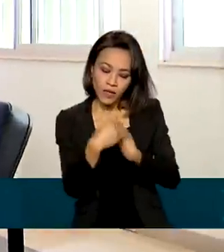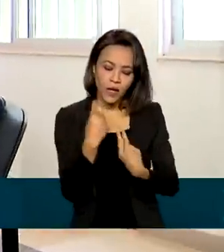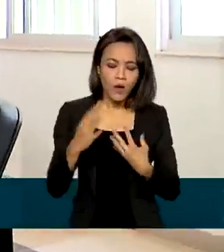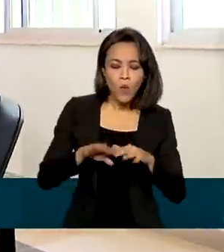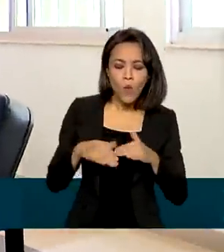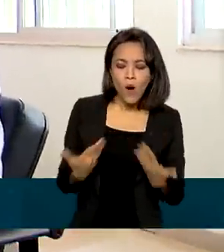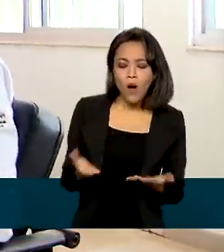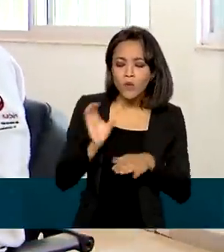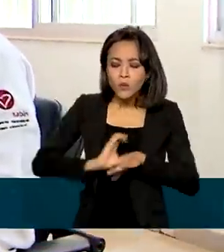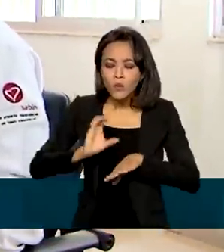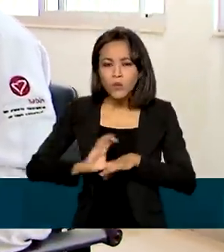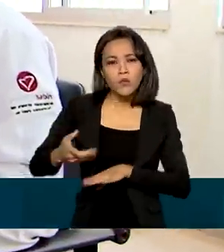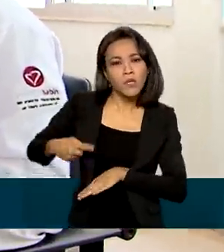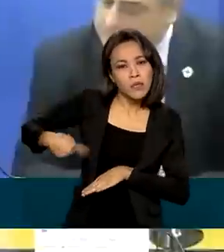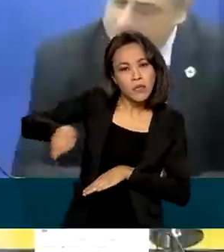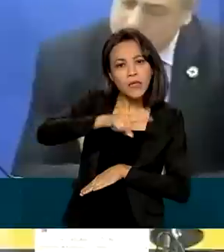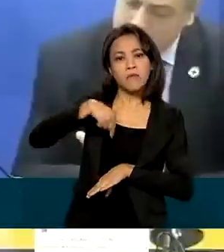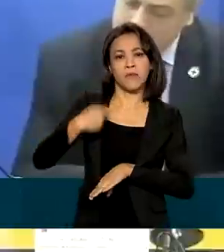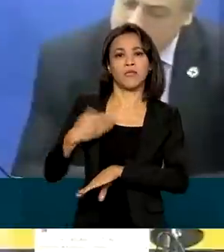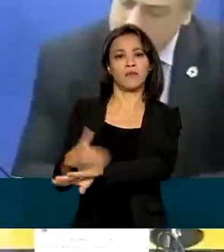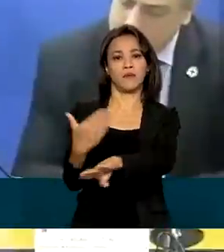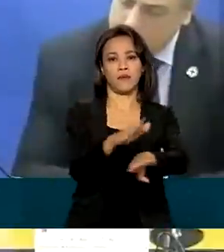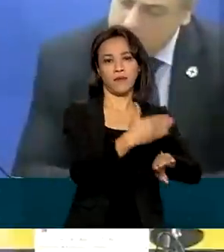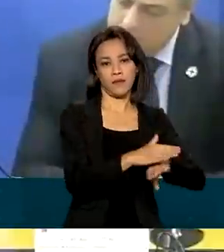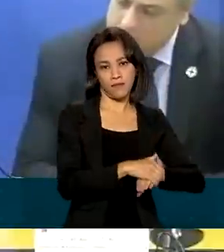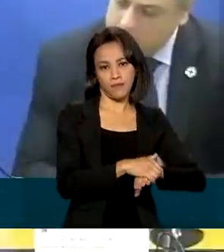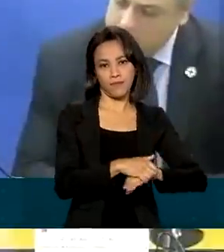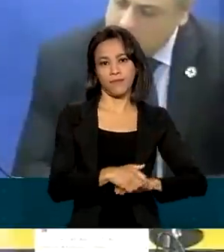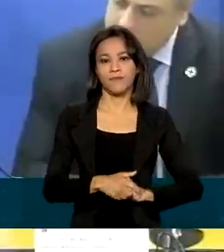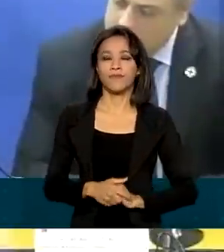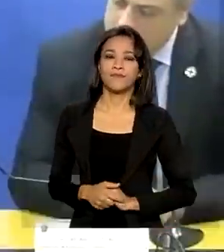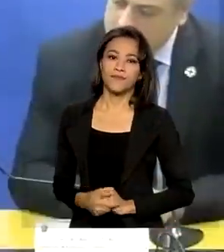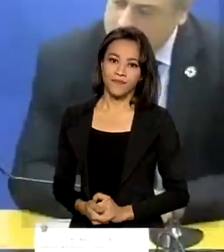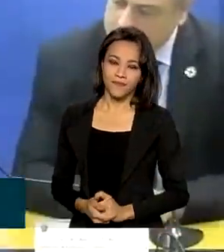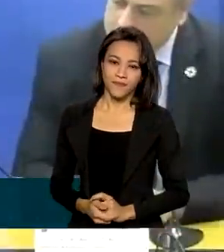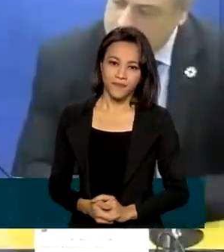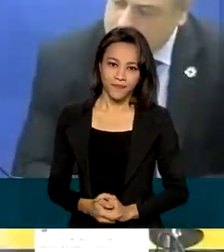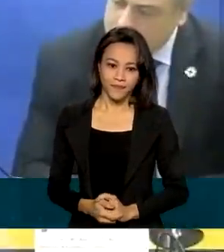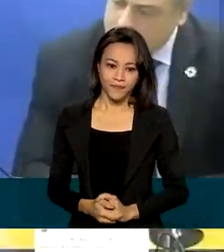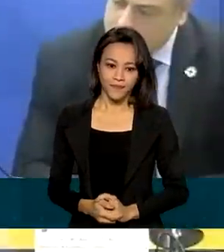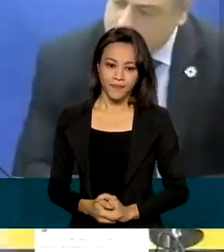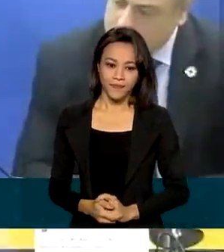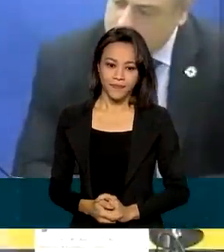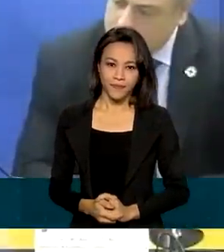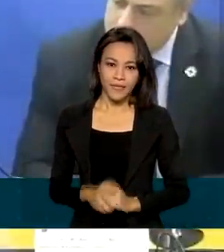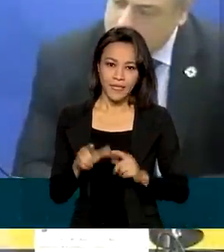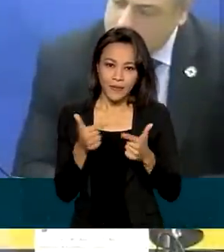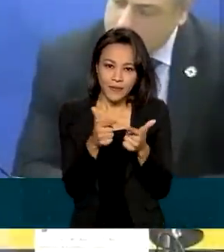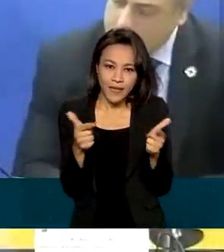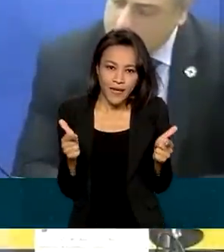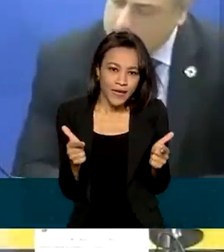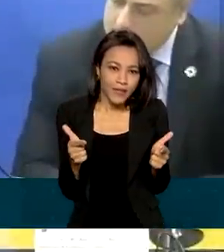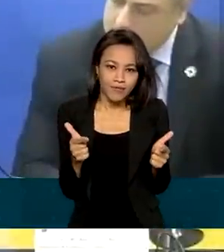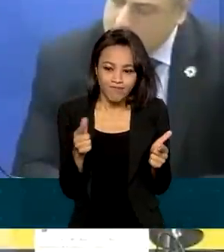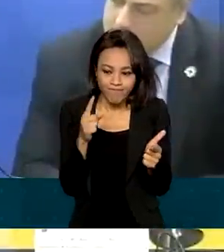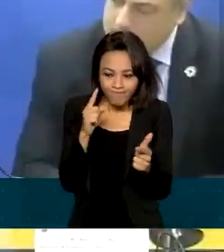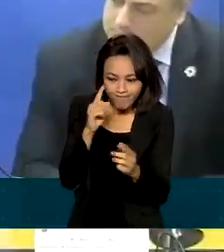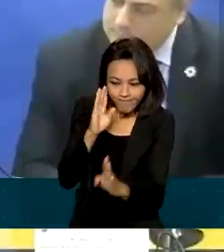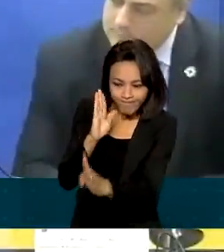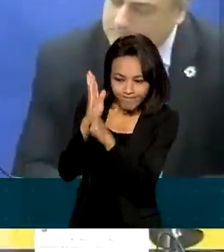necessária para cada setor. Nós precisamos de diagnósticos corretos e não há diagnóstico correto